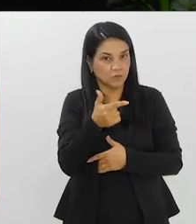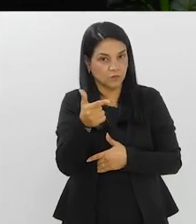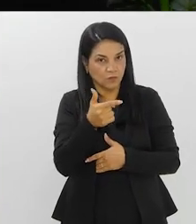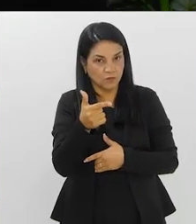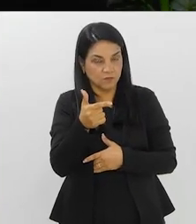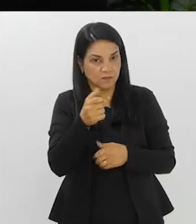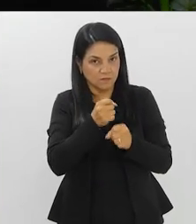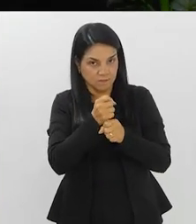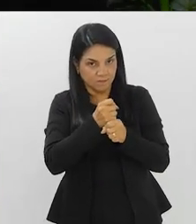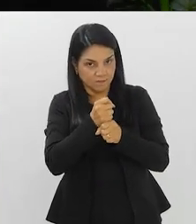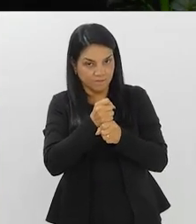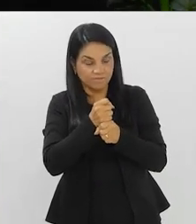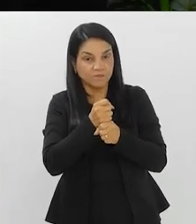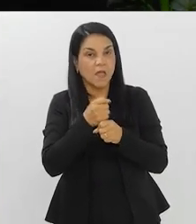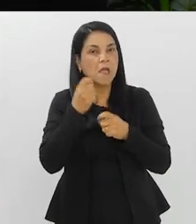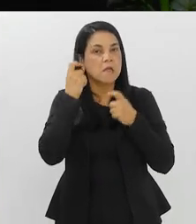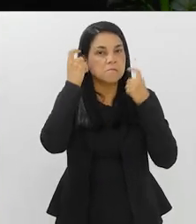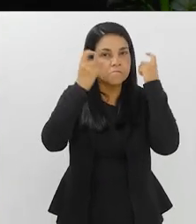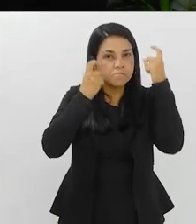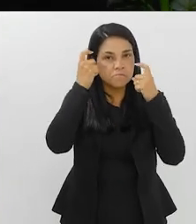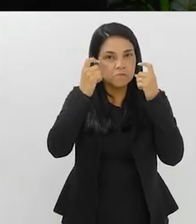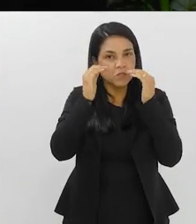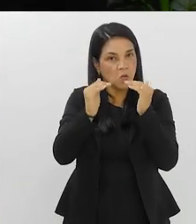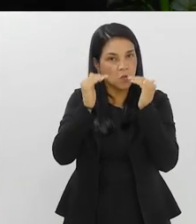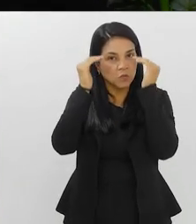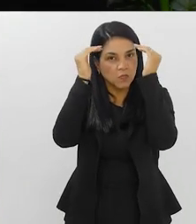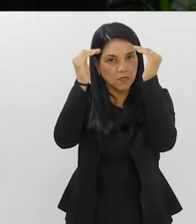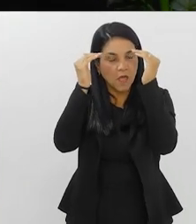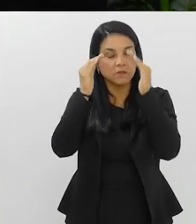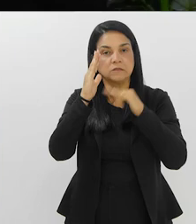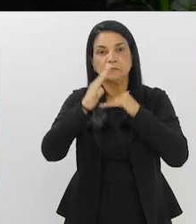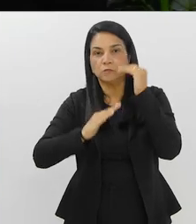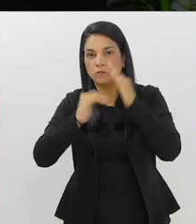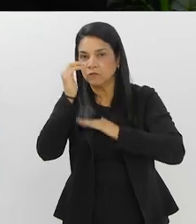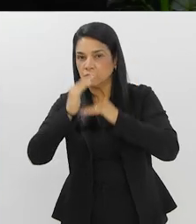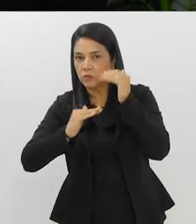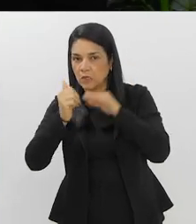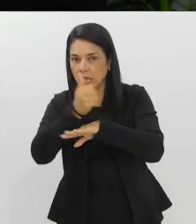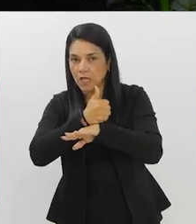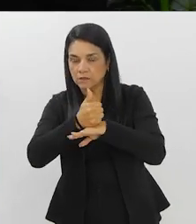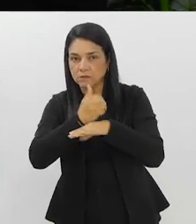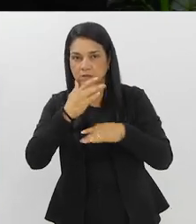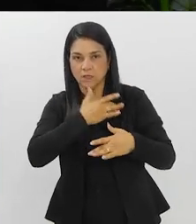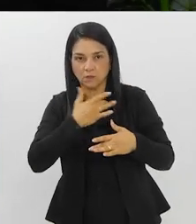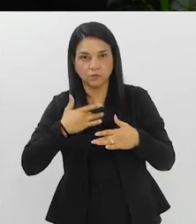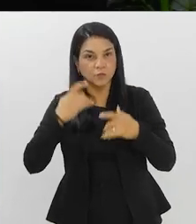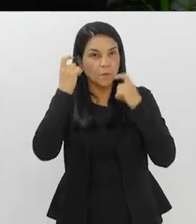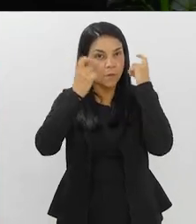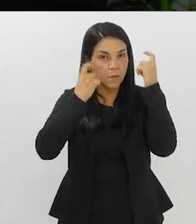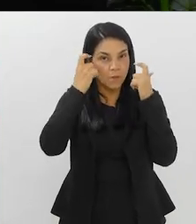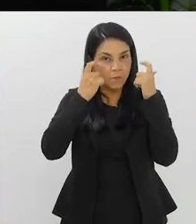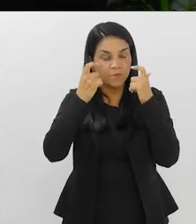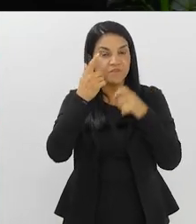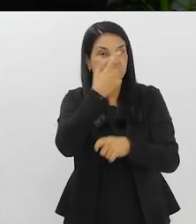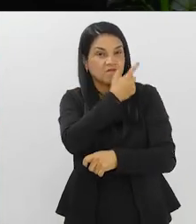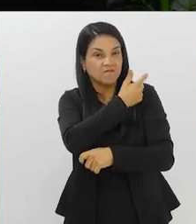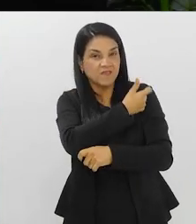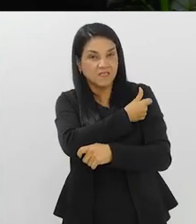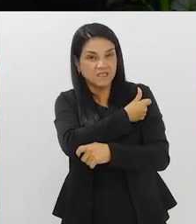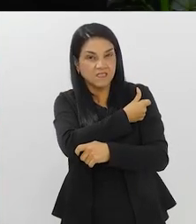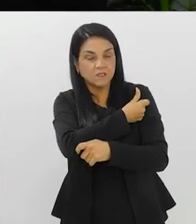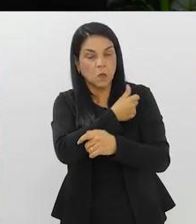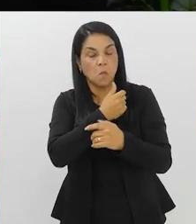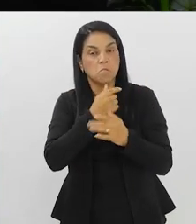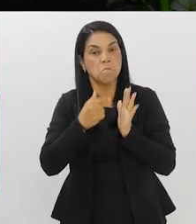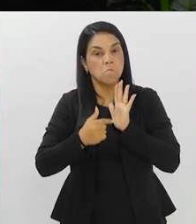2022, ainda há uma preocupação das autoridades e dos profissionais de saúde. A vacinação, que por muitos